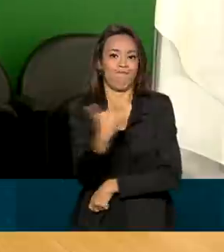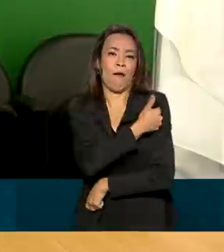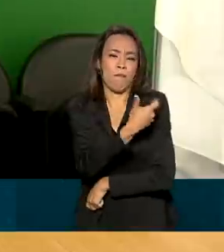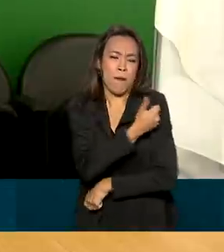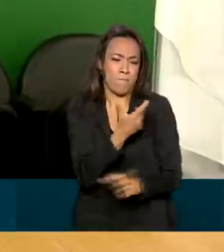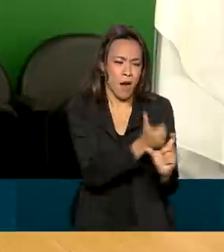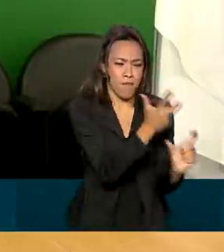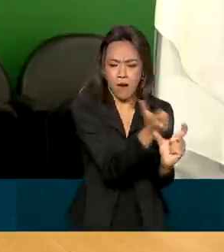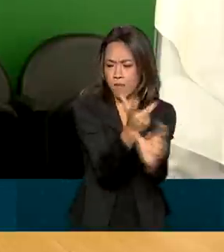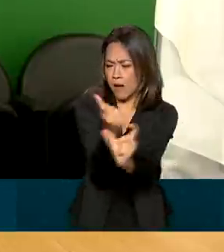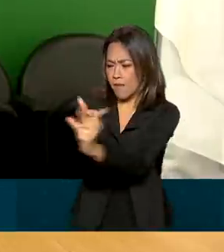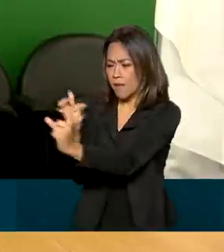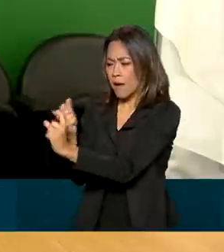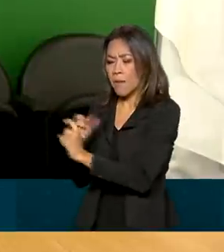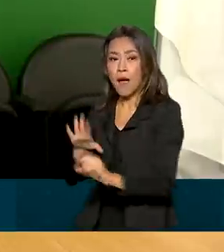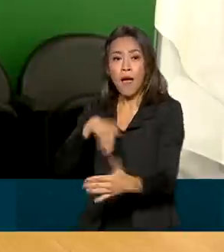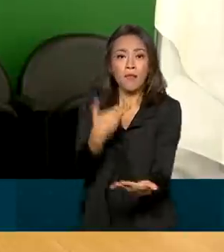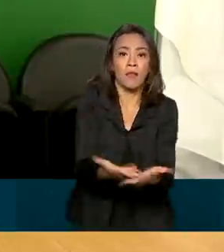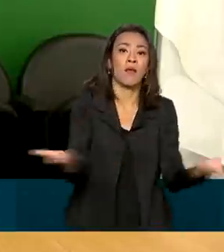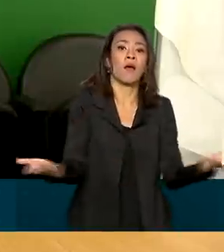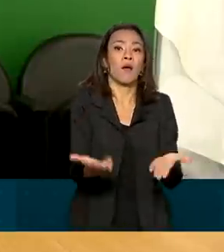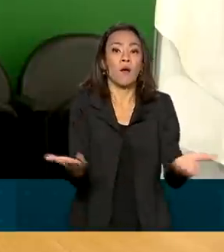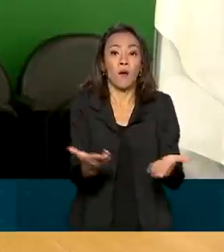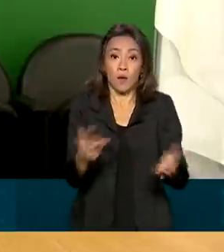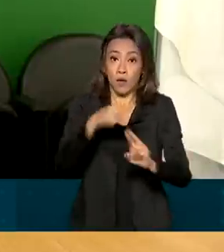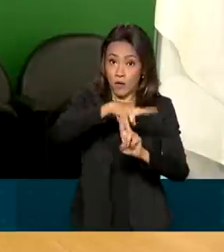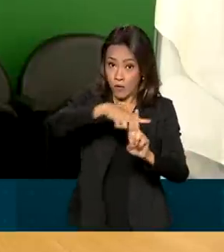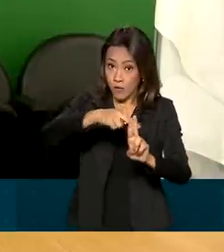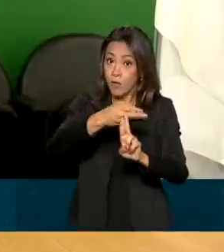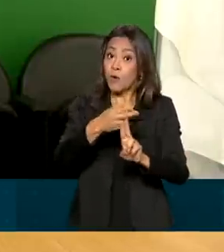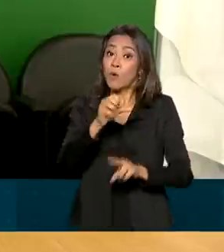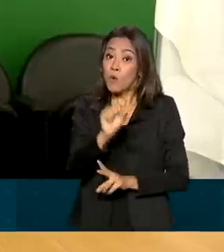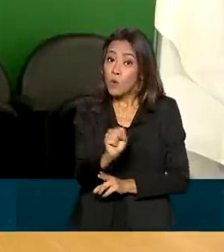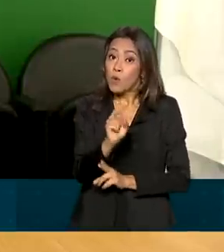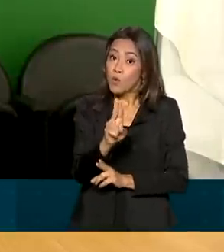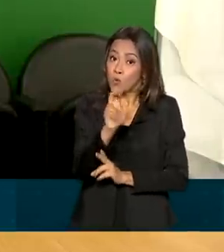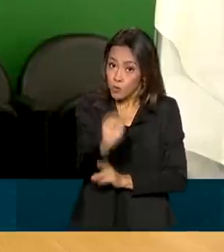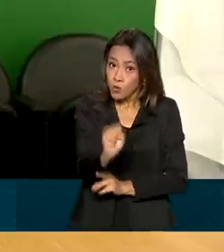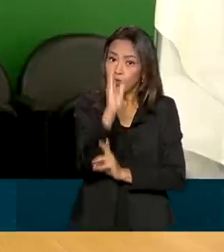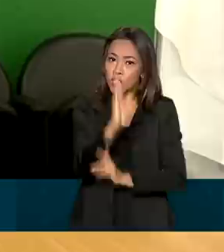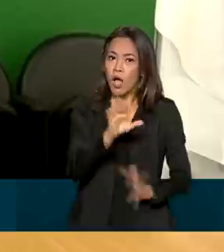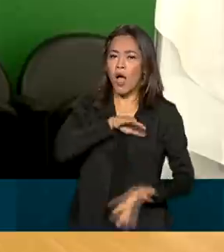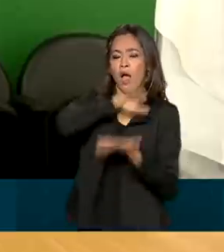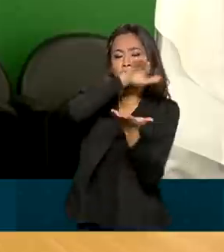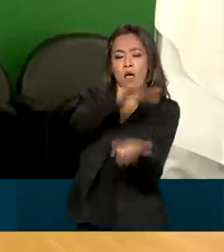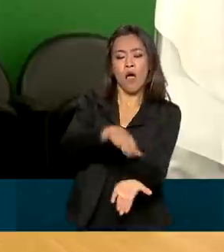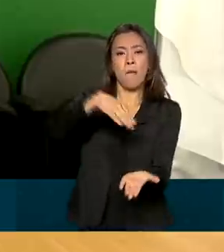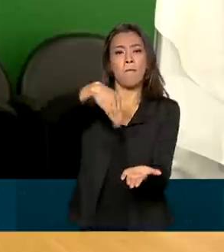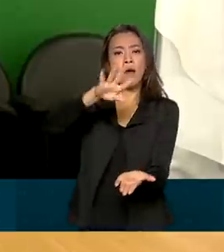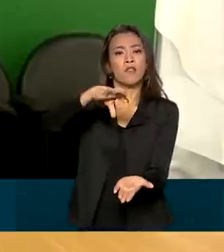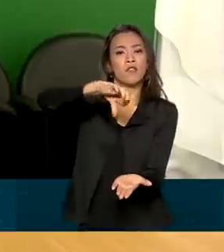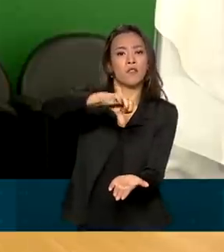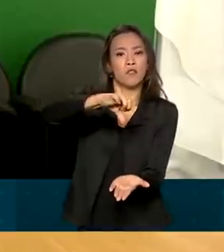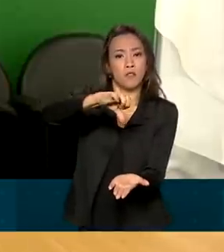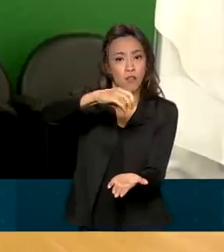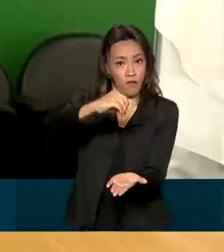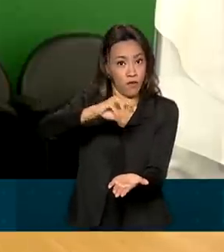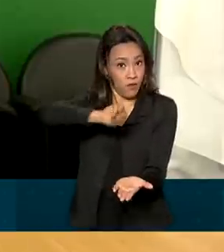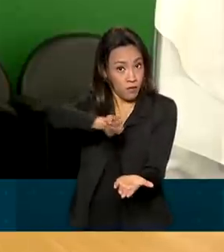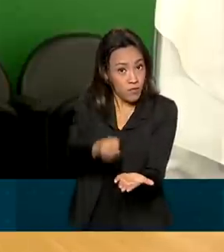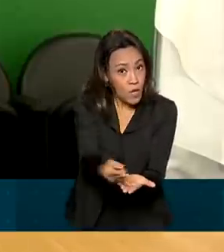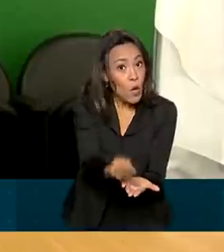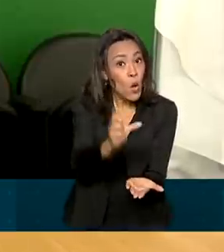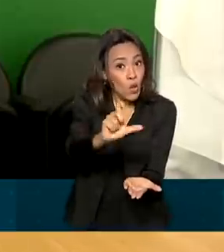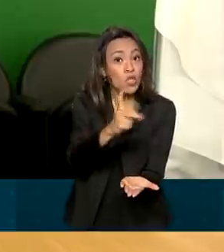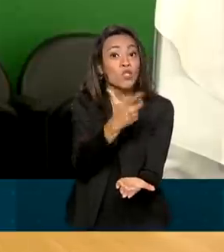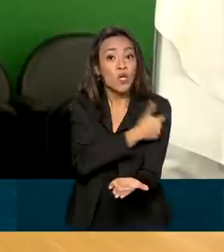Até o momento, o SUS já distribuiu mais de 90 milhões de doses de vacinas e vacinou